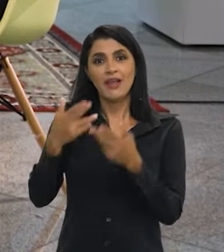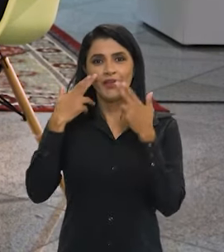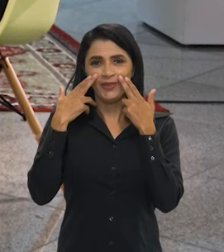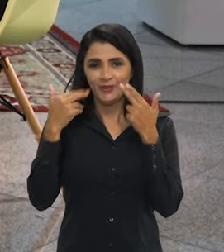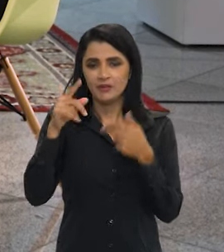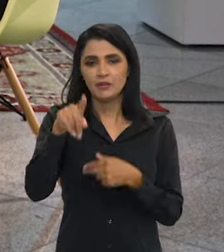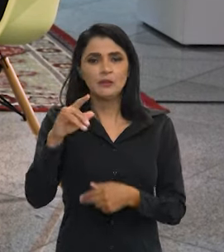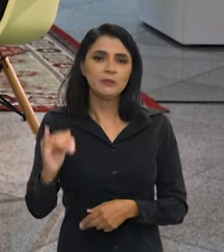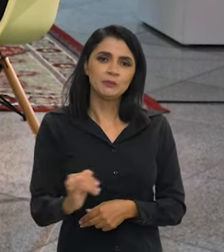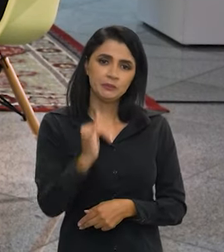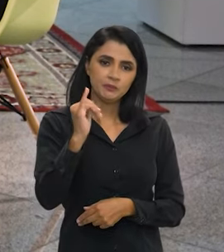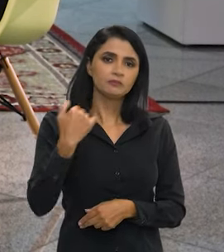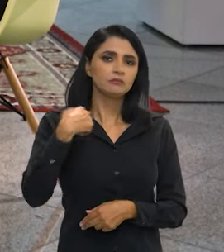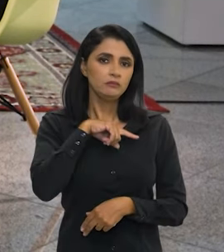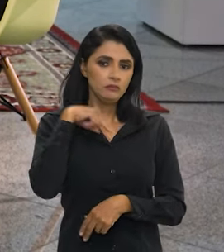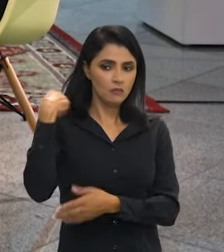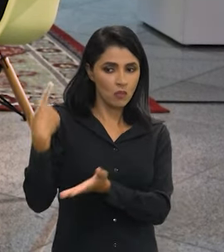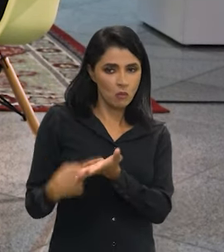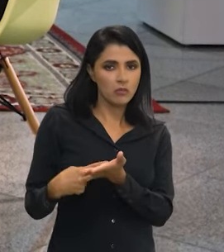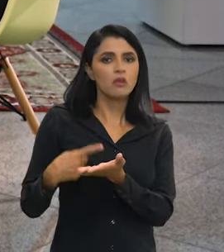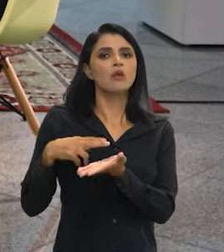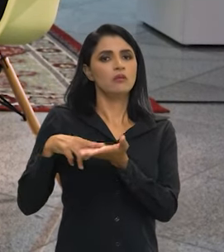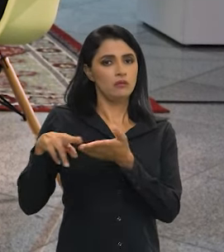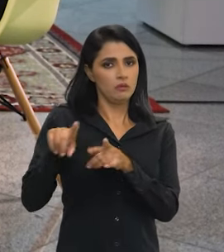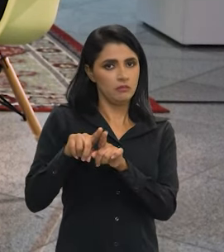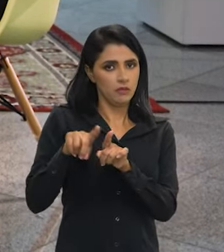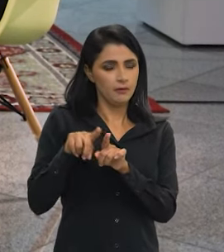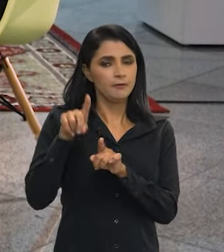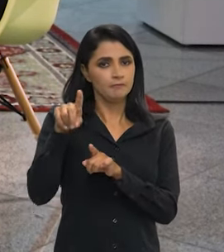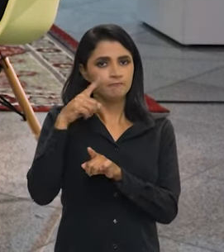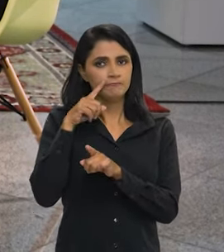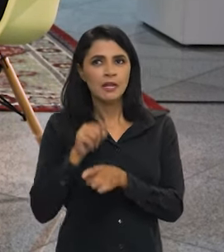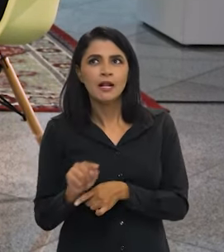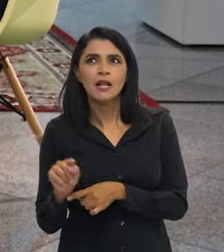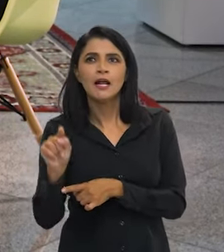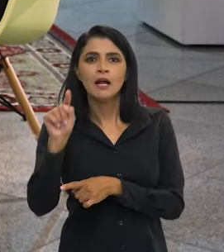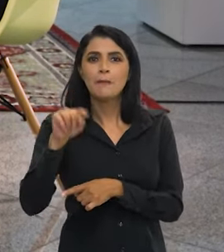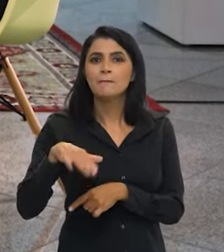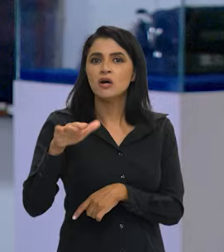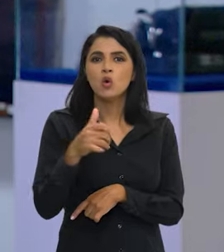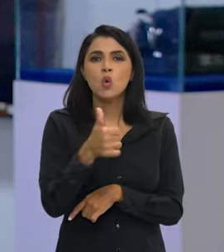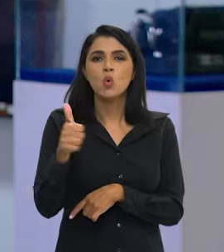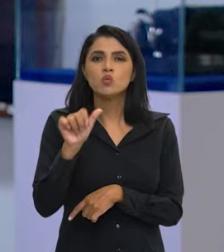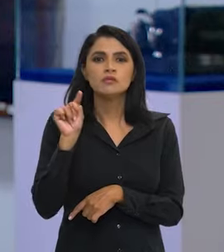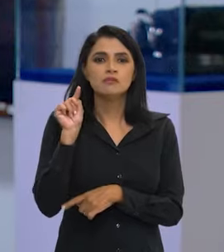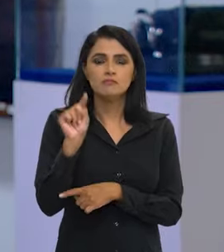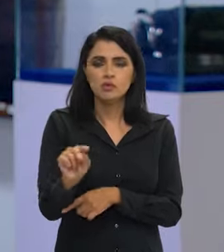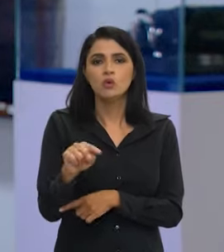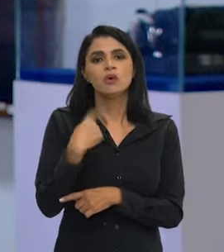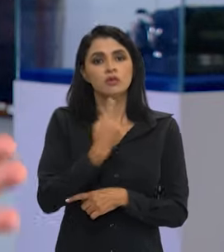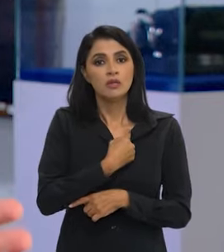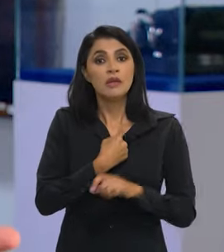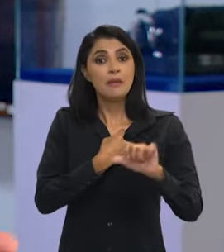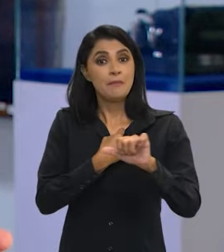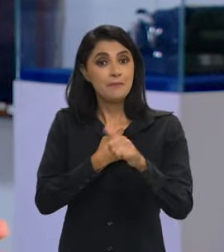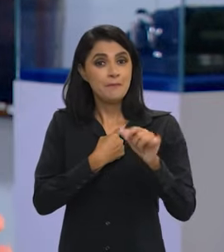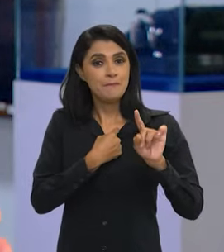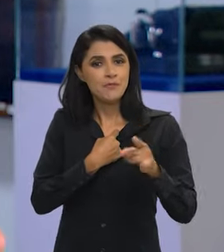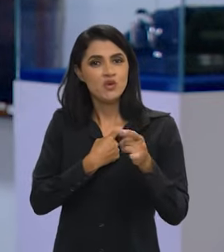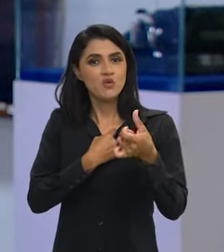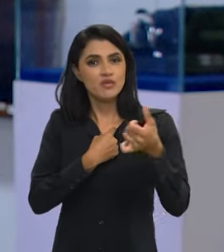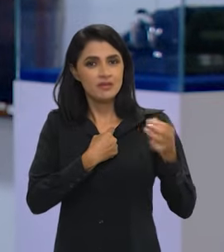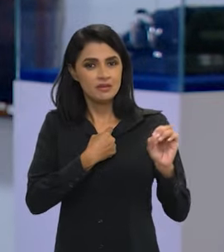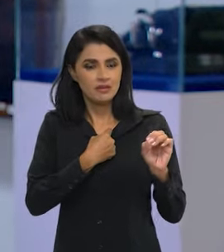uma novidade importante. Nós estamos fechando com os Correios. país inteiro, né? O Correio tem mais de 11 mil pontos. Nós temos 1.600.